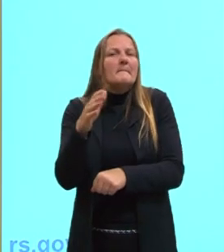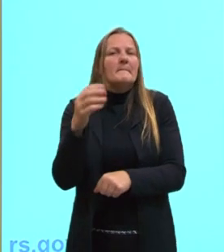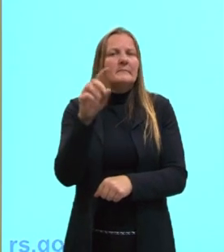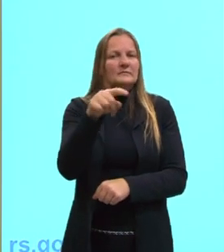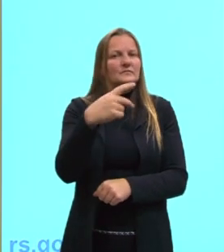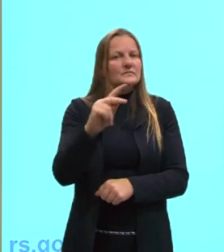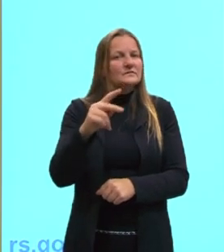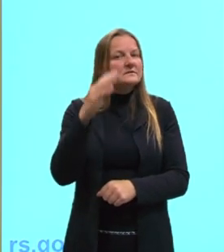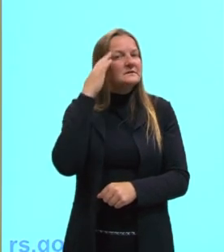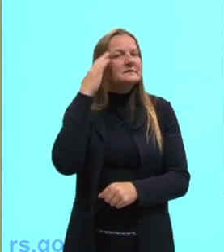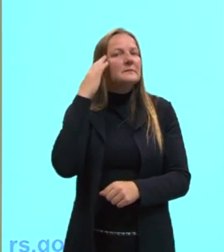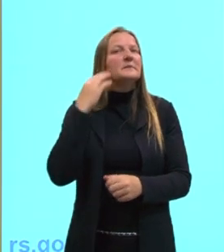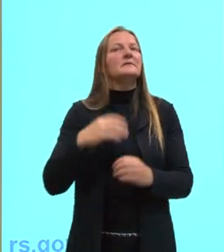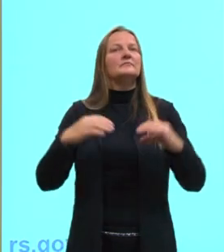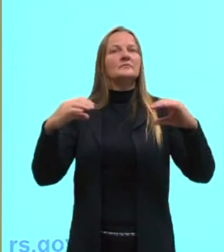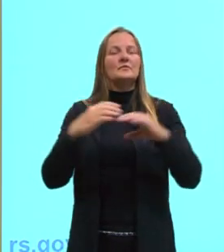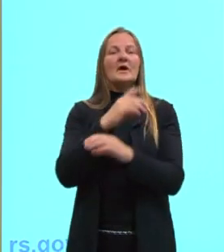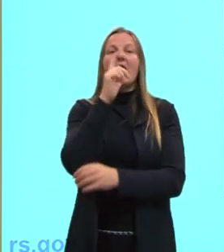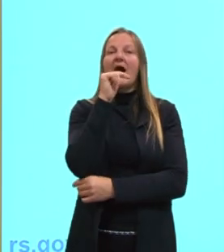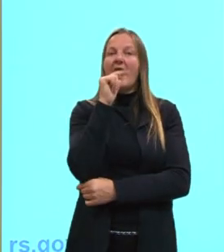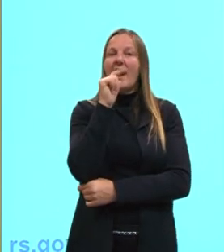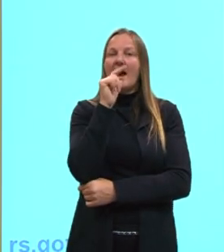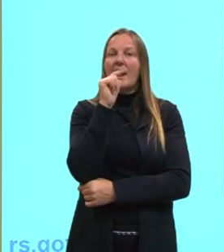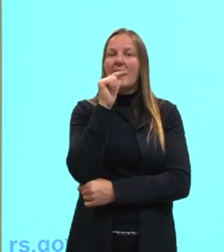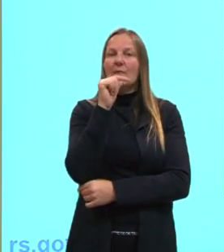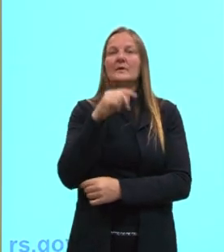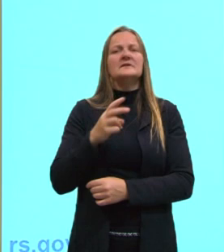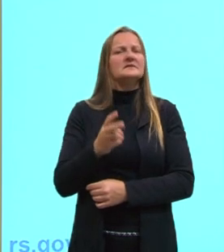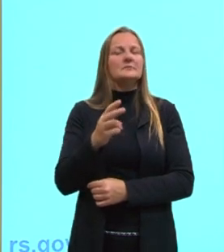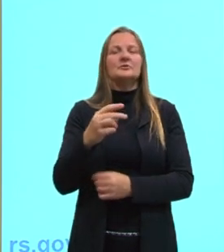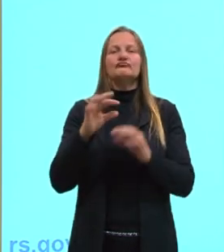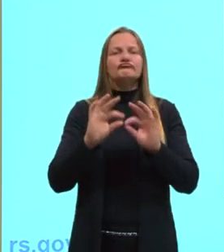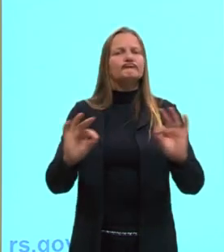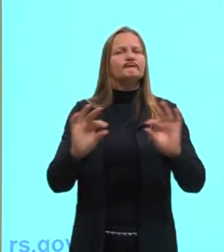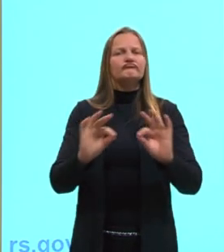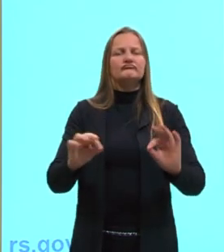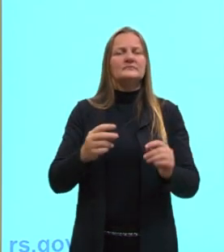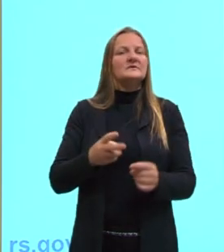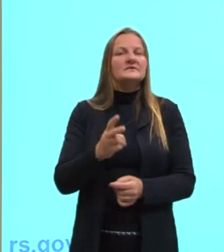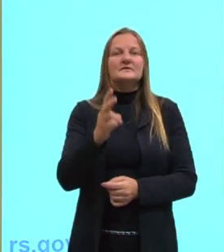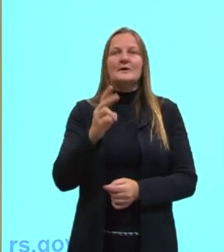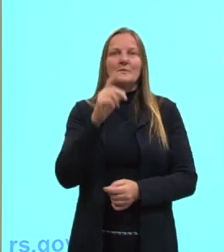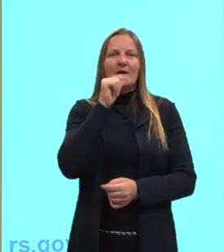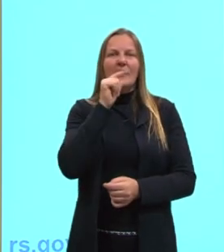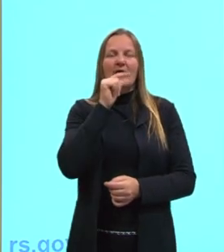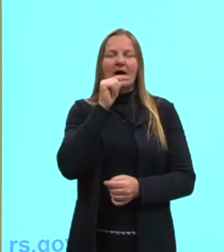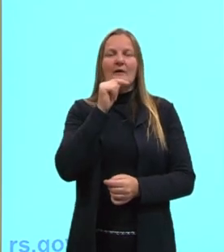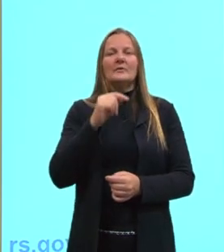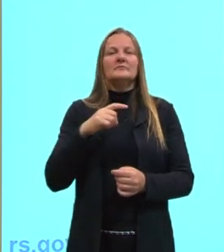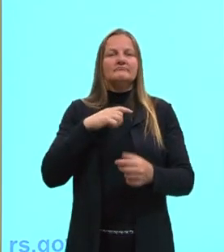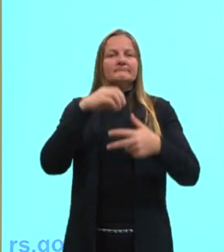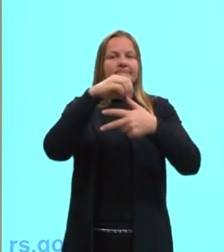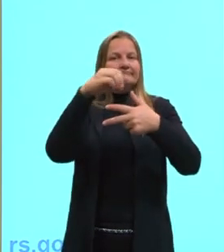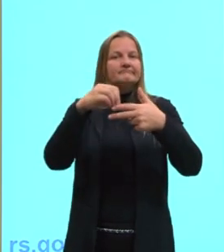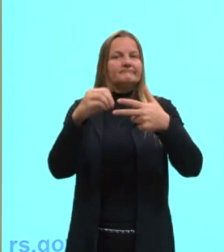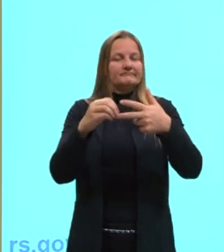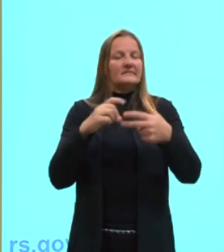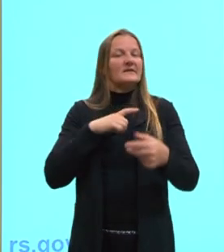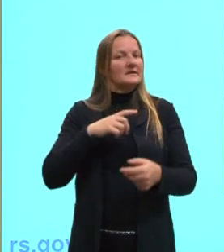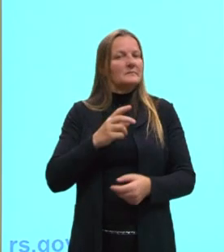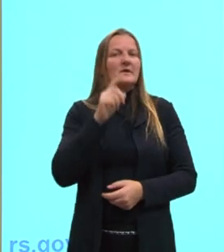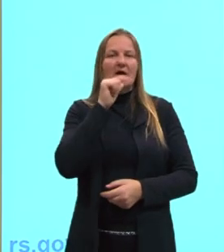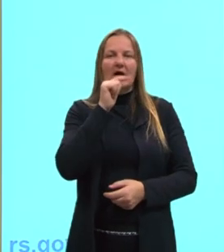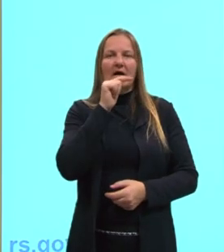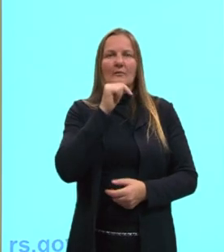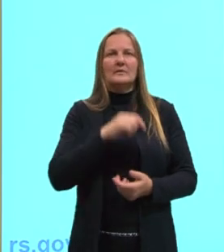saberem é o calor específico da água, que é o mais comum, né? Que acaba tendo bastante nas questões a água envolvida. Então, o